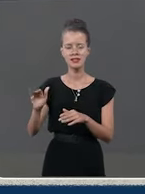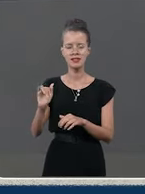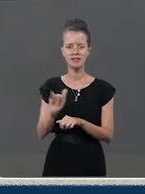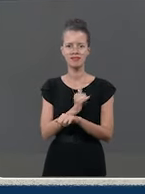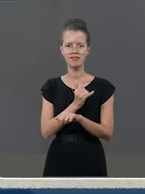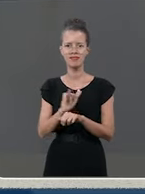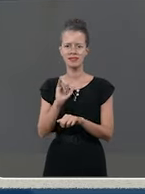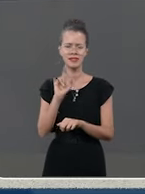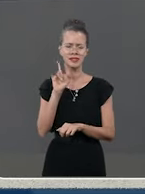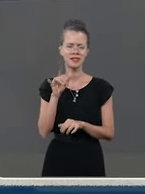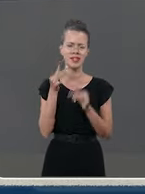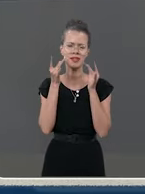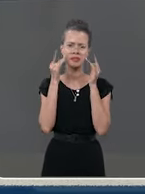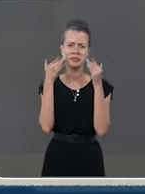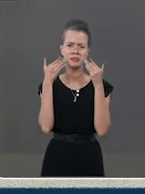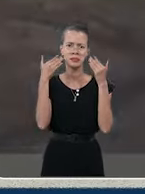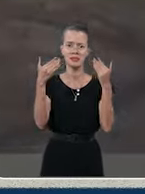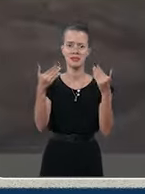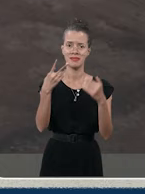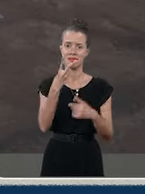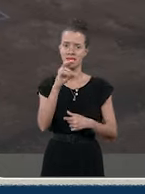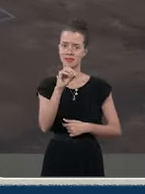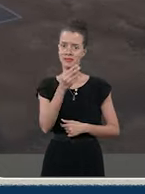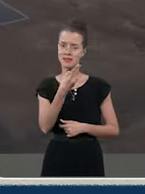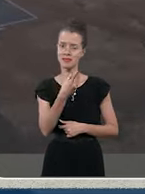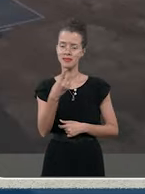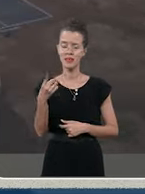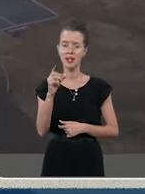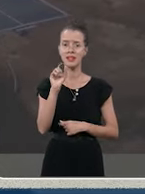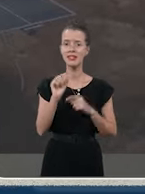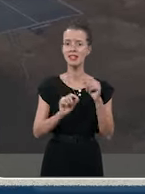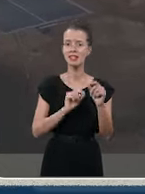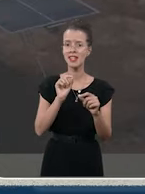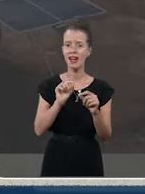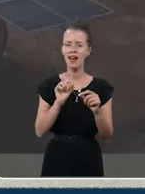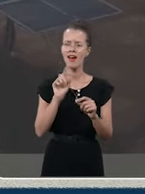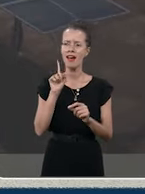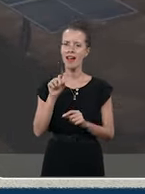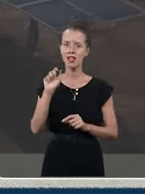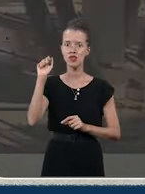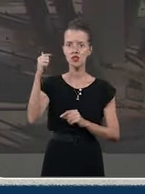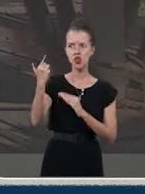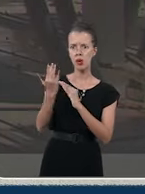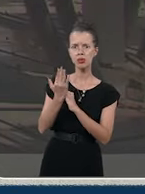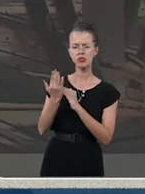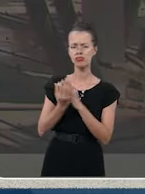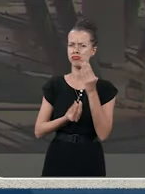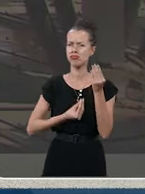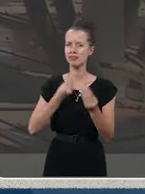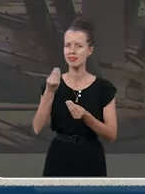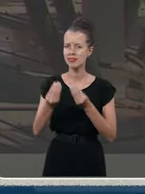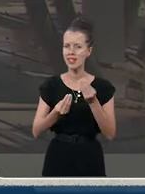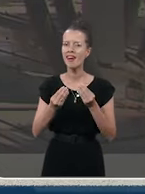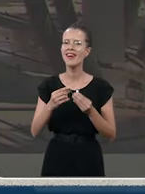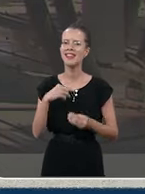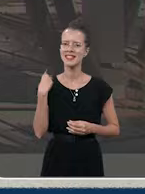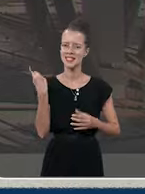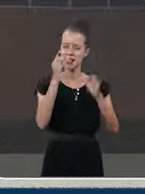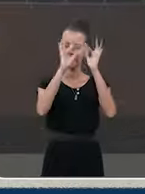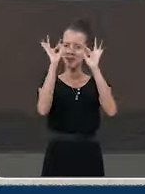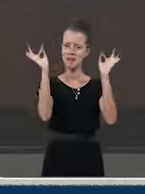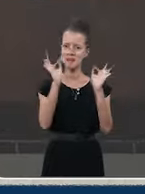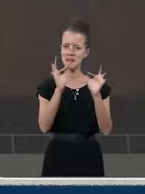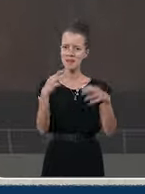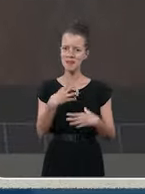estratégico é fácil de comprovar. Em 2021, veio o próprio Sol como parceiro para somar.